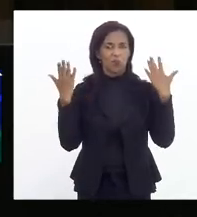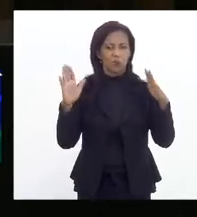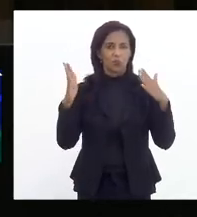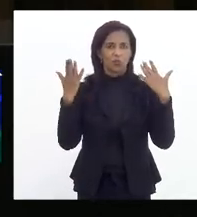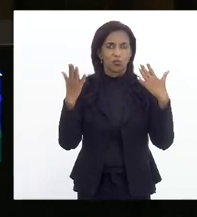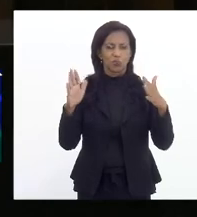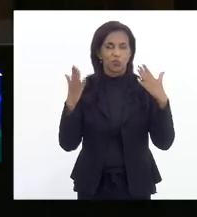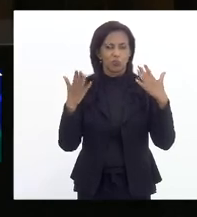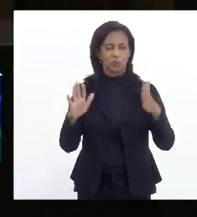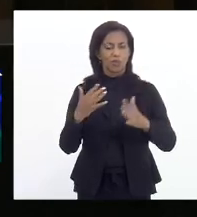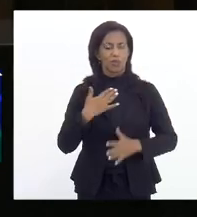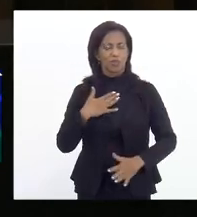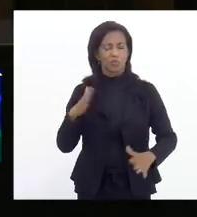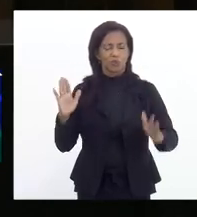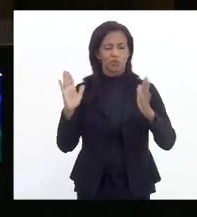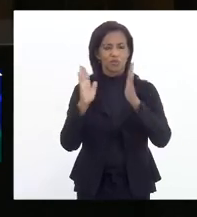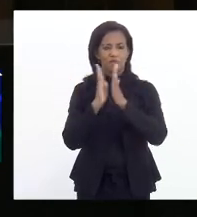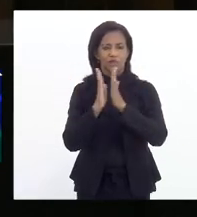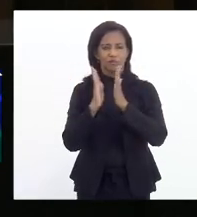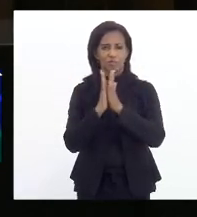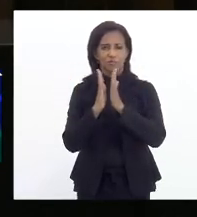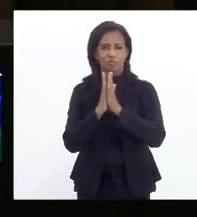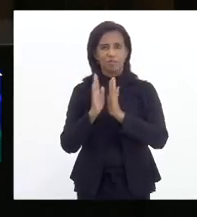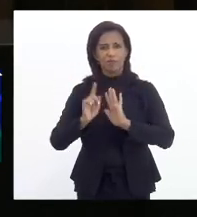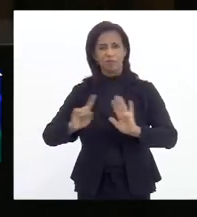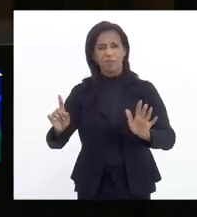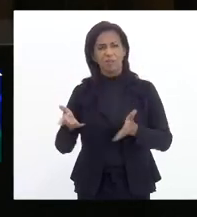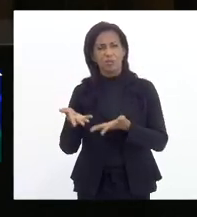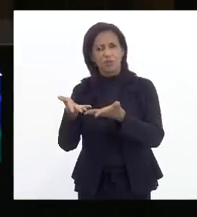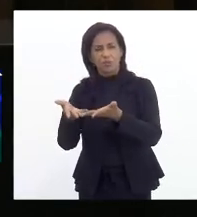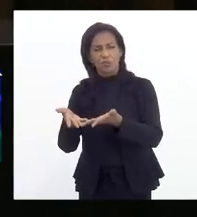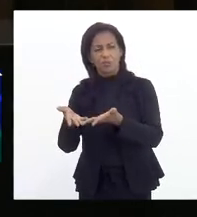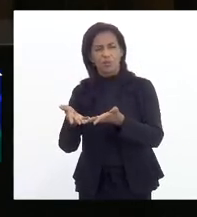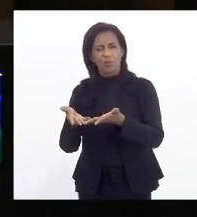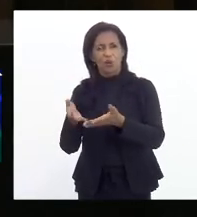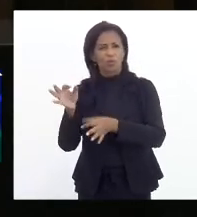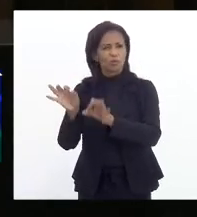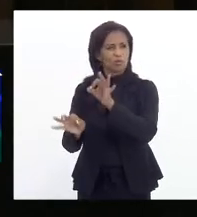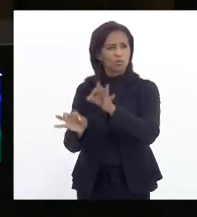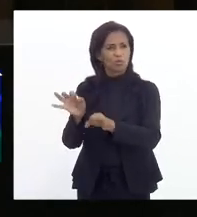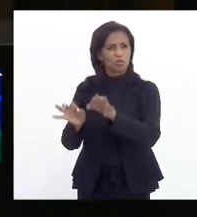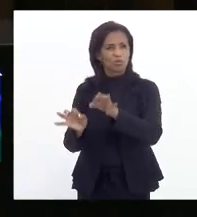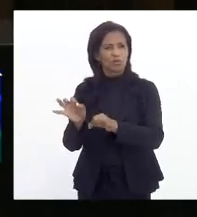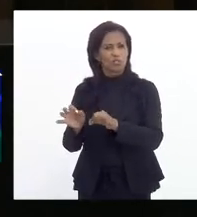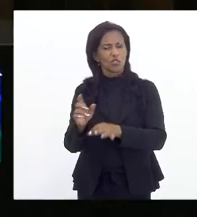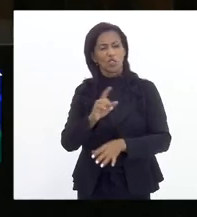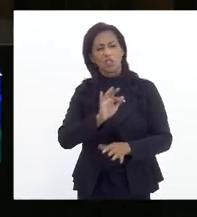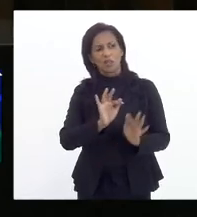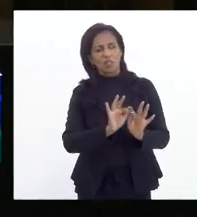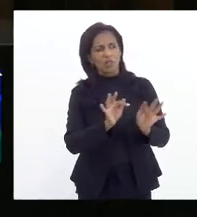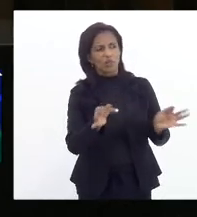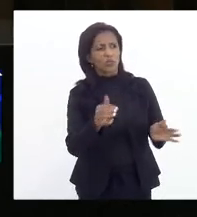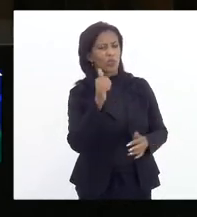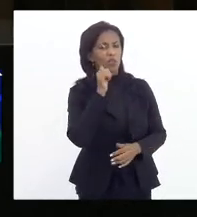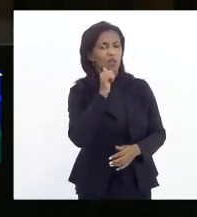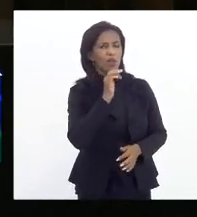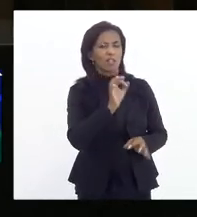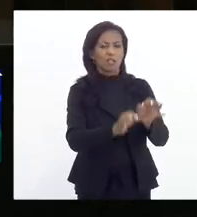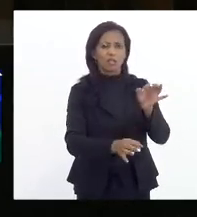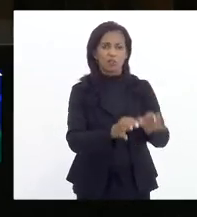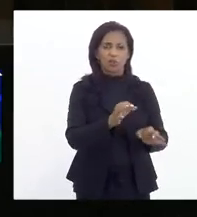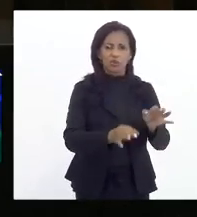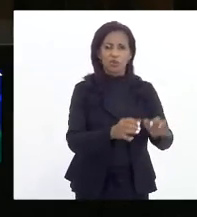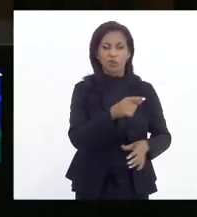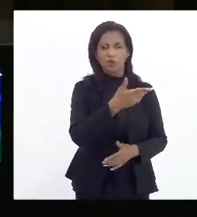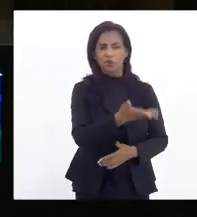as minhas orações não somente ao desembargador Paulo Rangel não somente a desembargadora Marília de